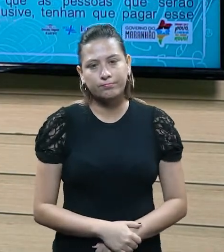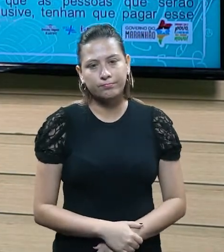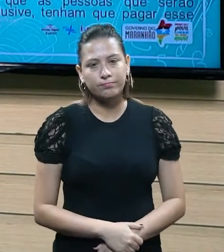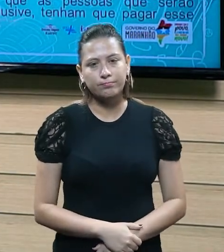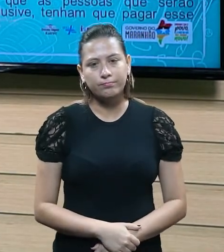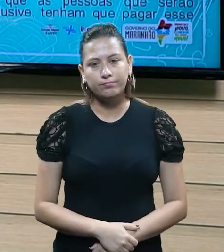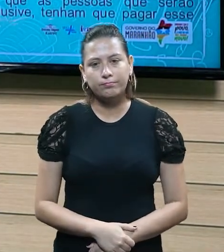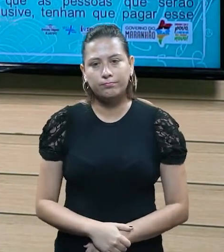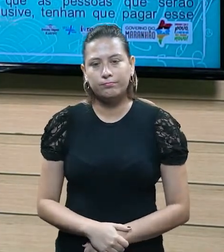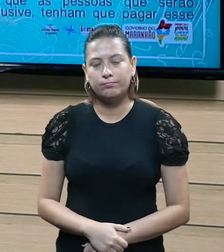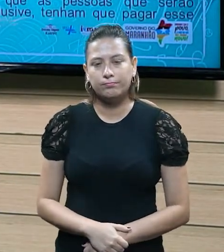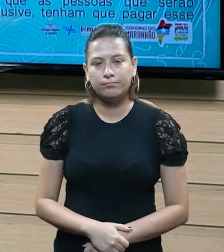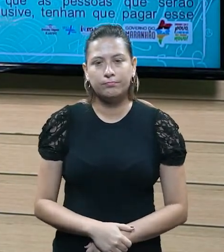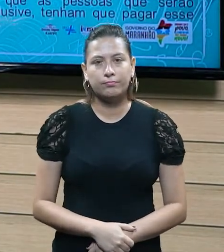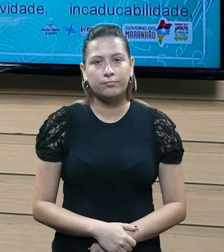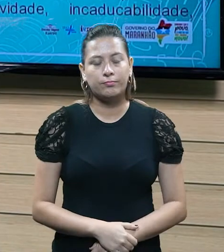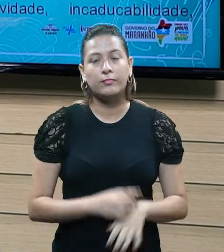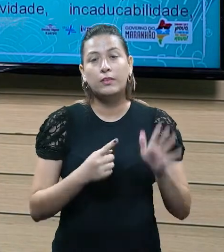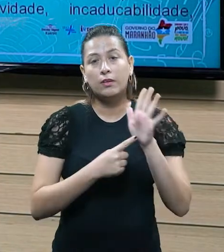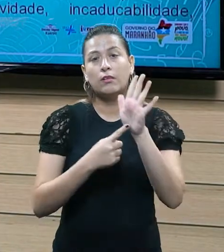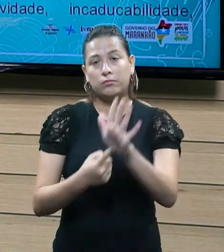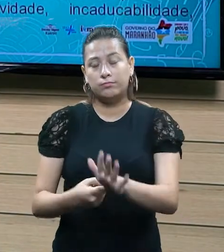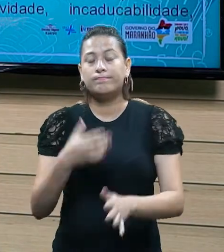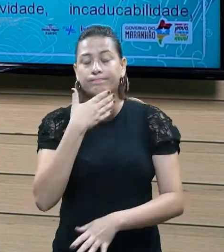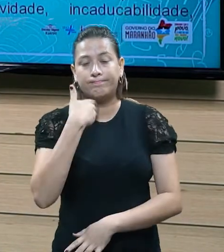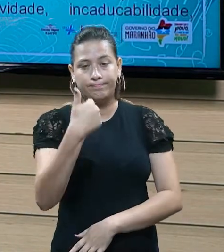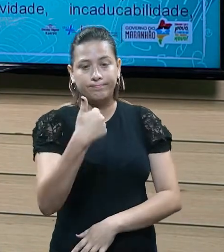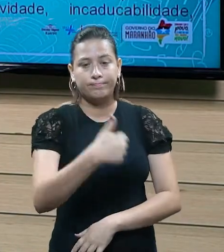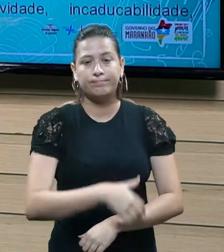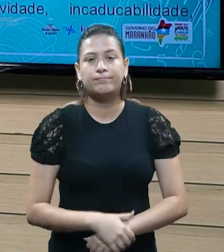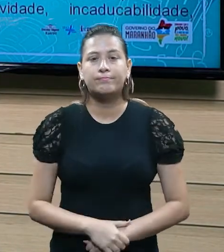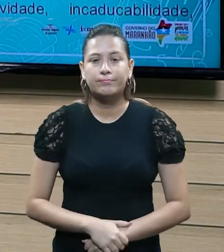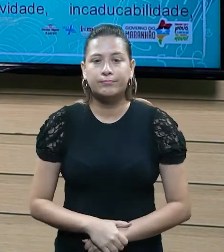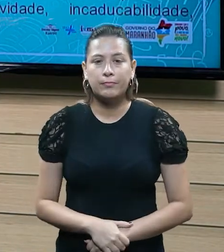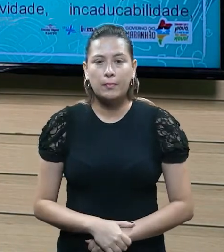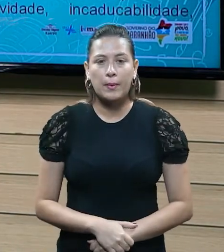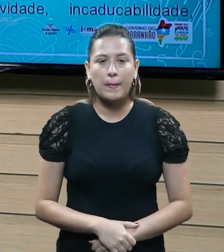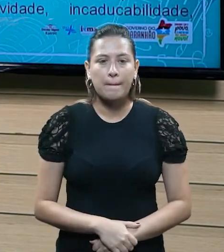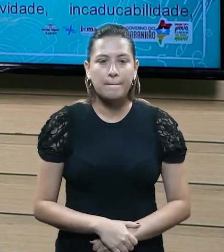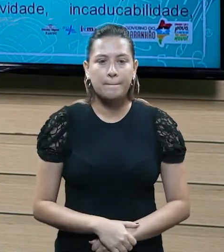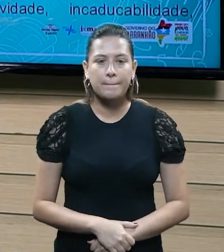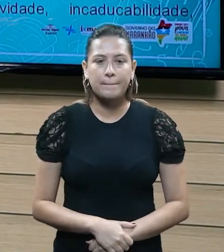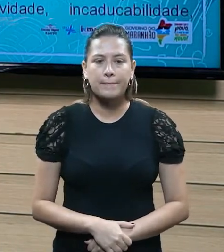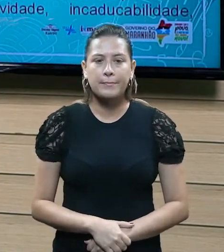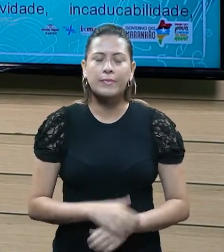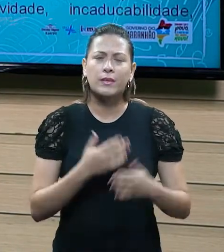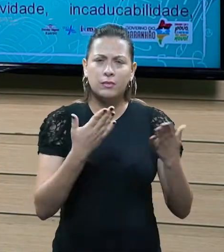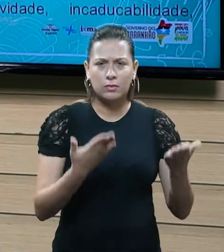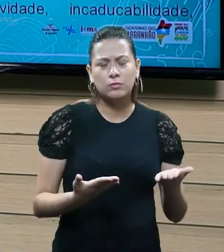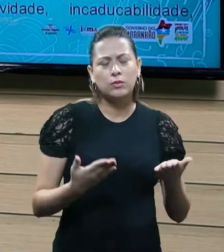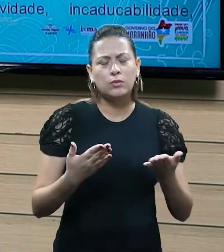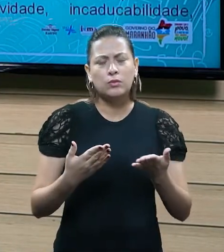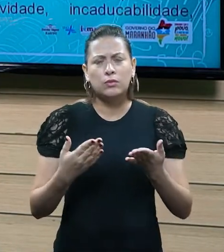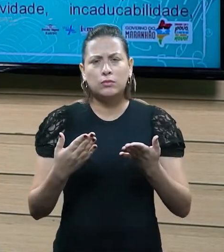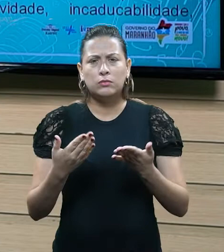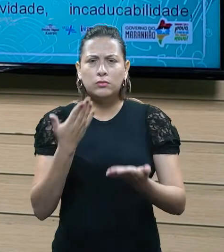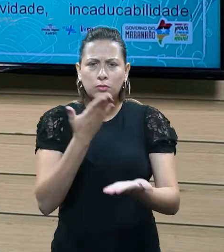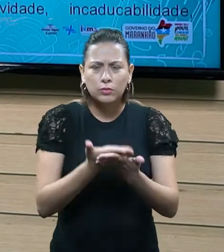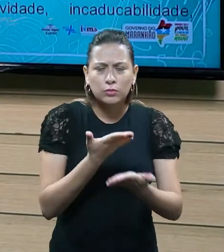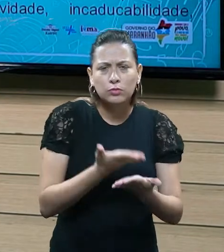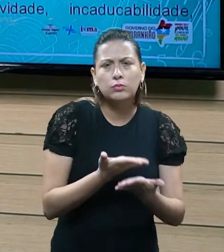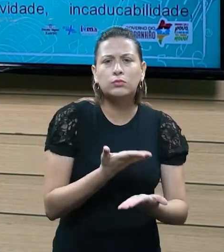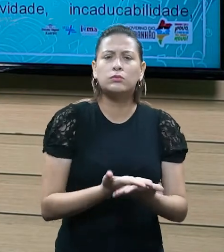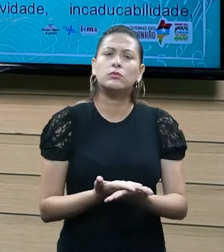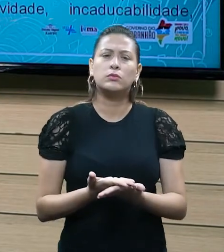justamente a contribuição de melhoria, ok? A gente falou de algumas espécies de tributo, a gente falou do